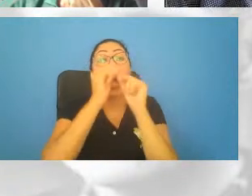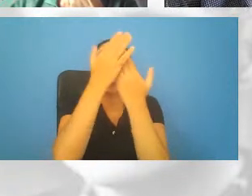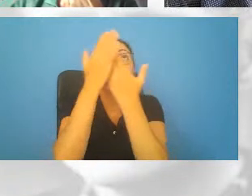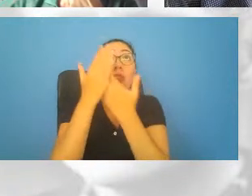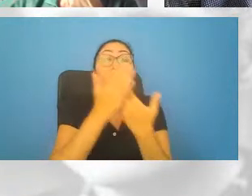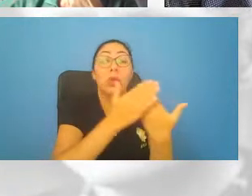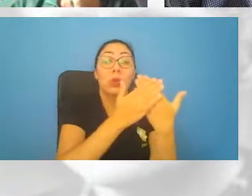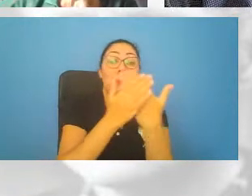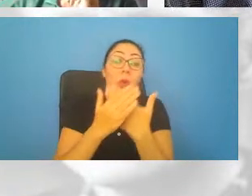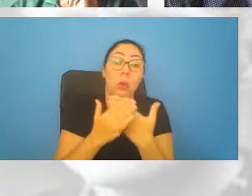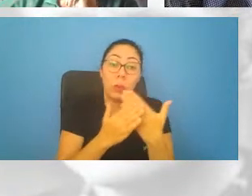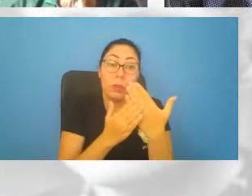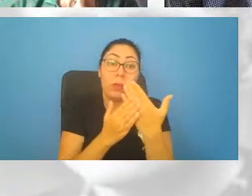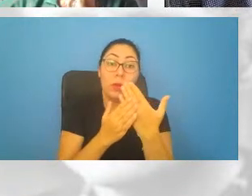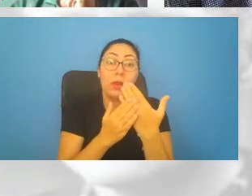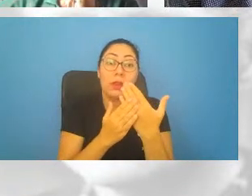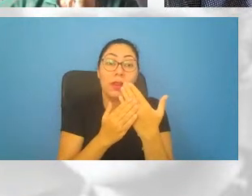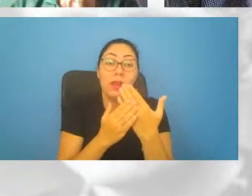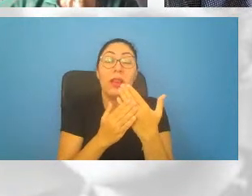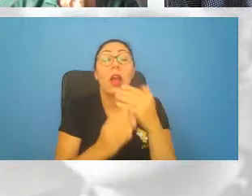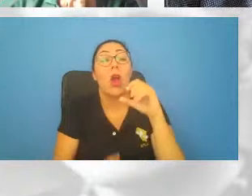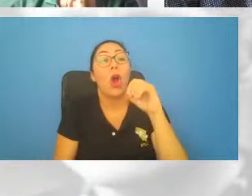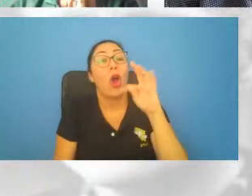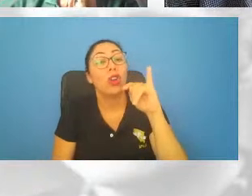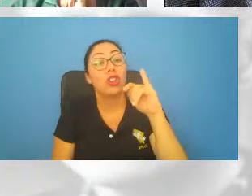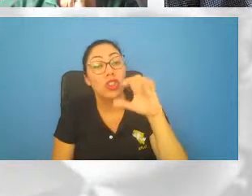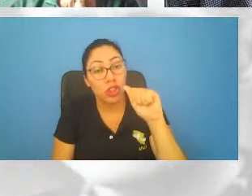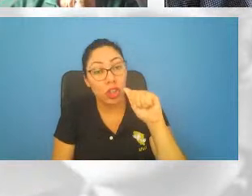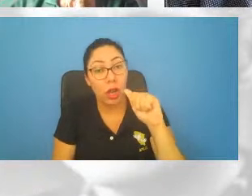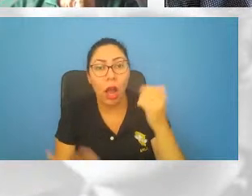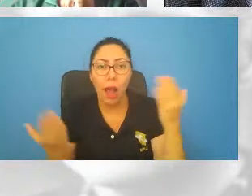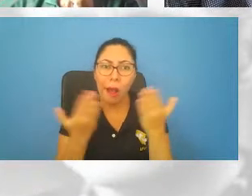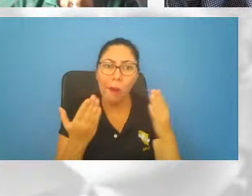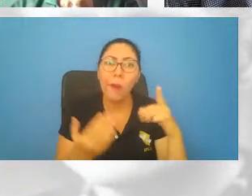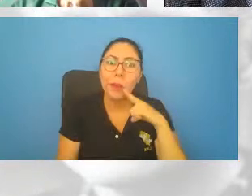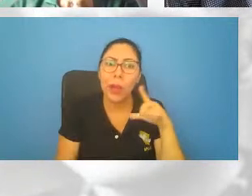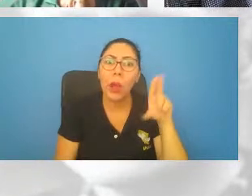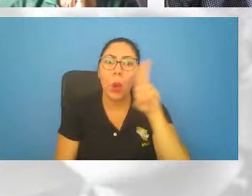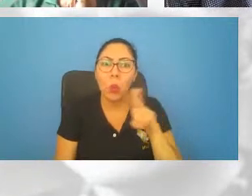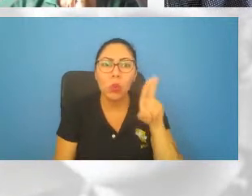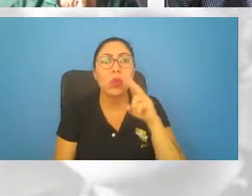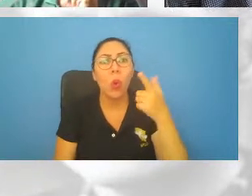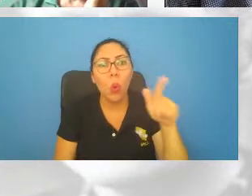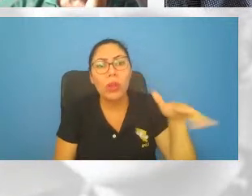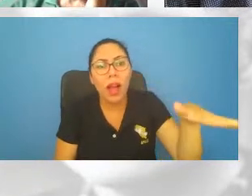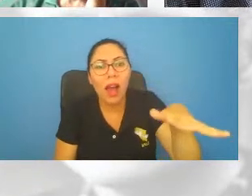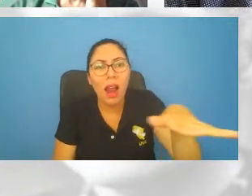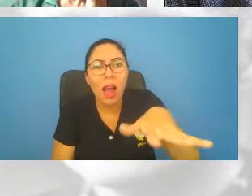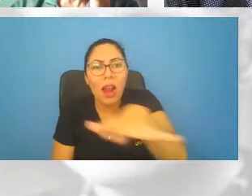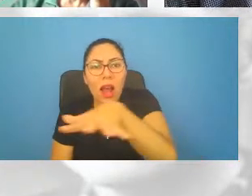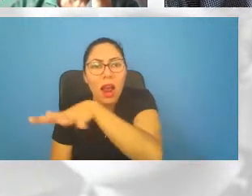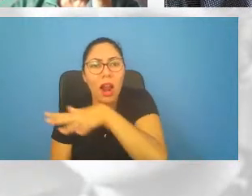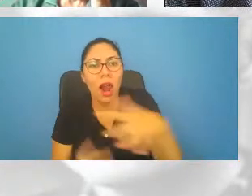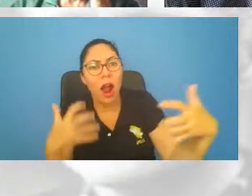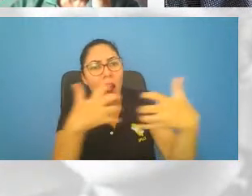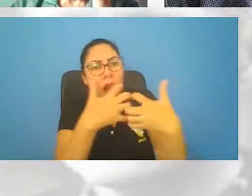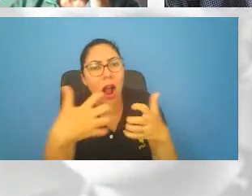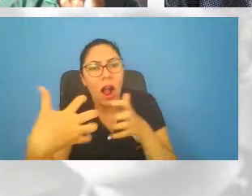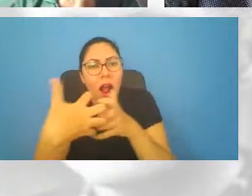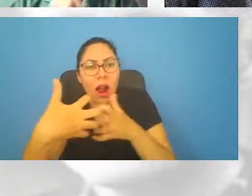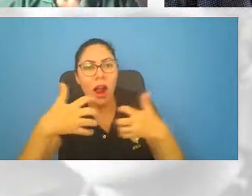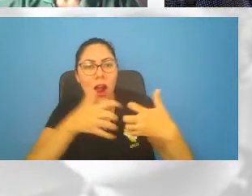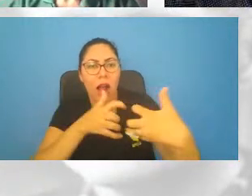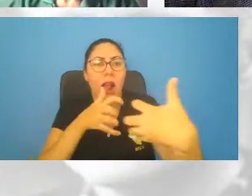uso dados de astronomia, de altas energias, a coisa mudou bastante nos últimos dez anos,